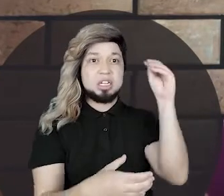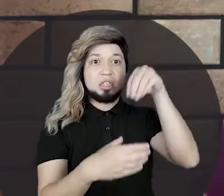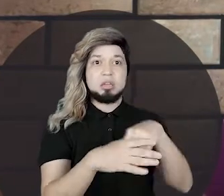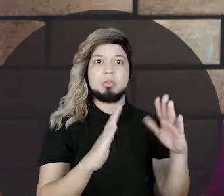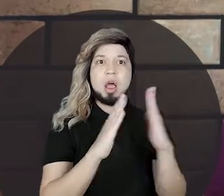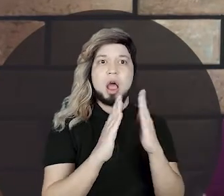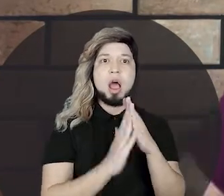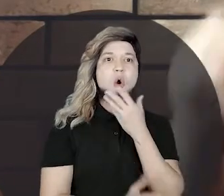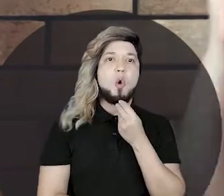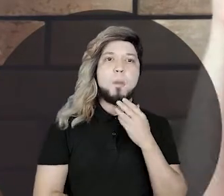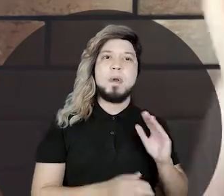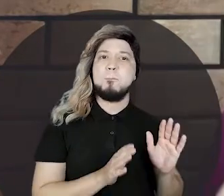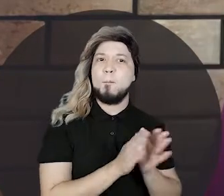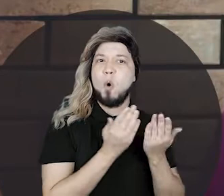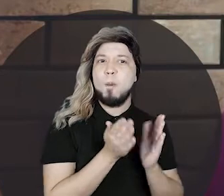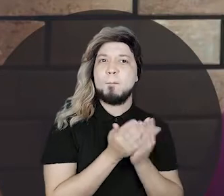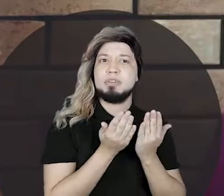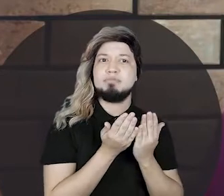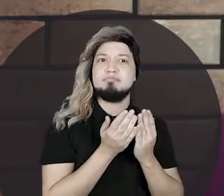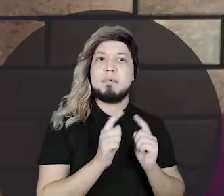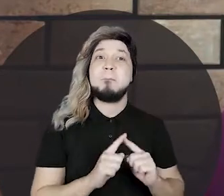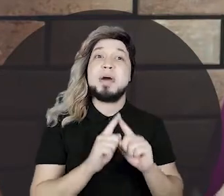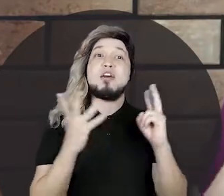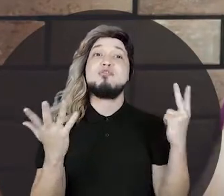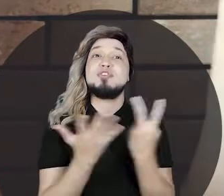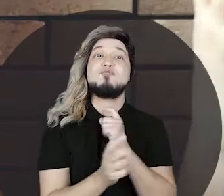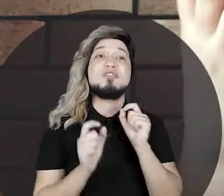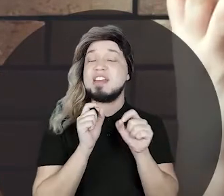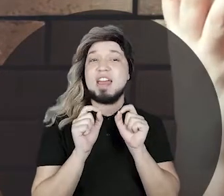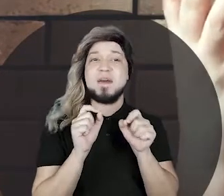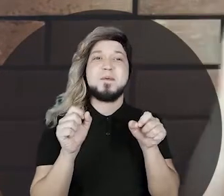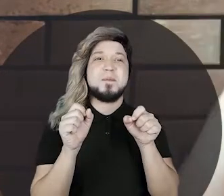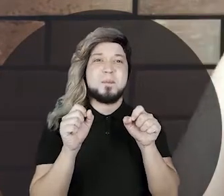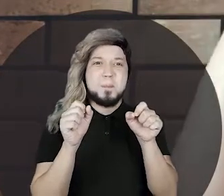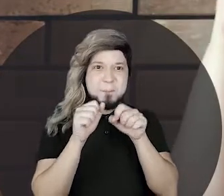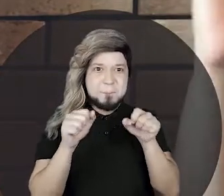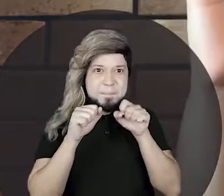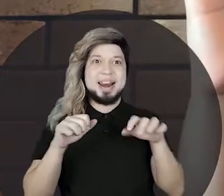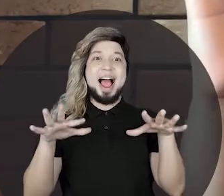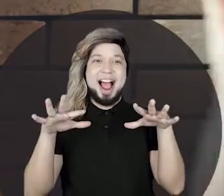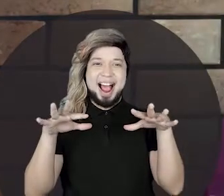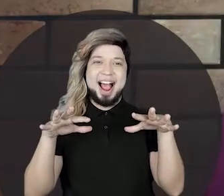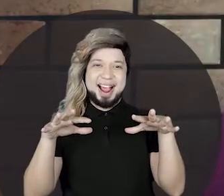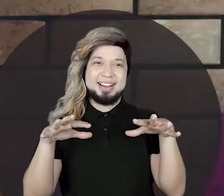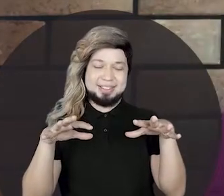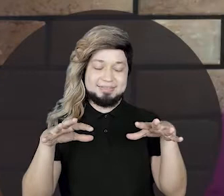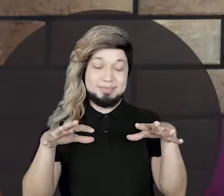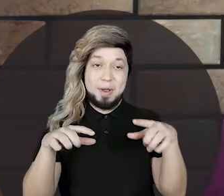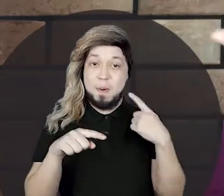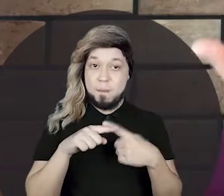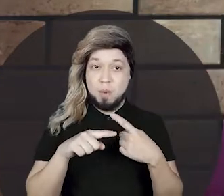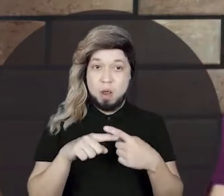do compadre pobre. Quando ele jogou, foi aí que aconteceu o milagre, por